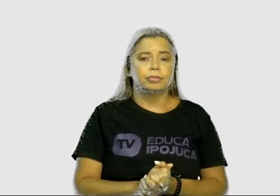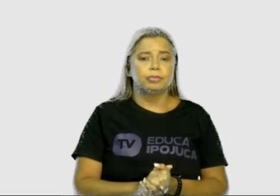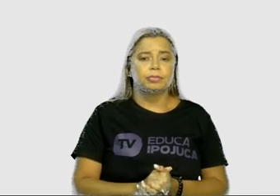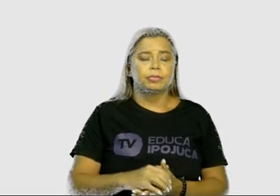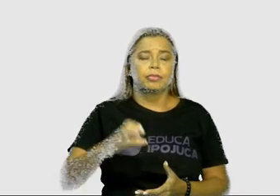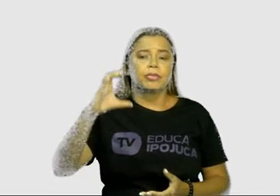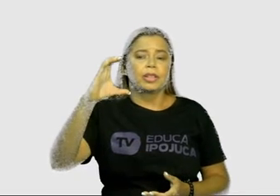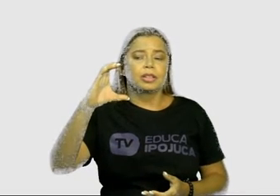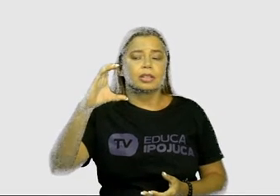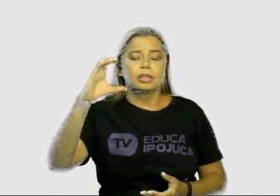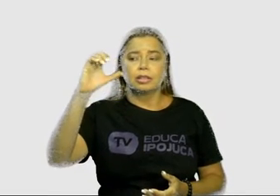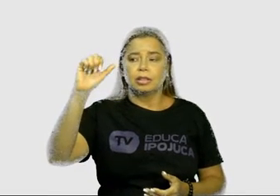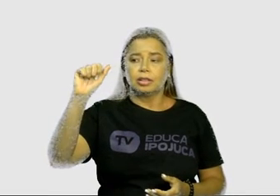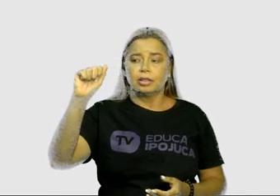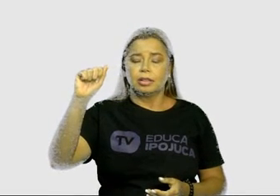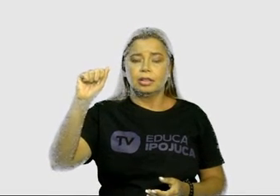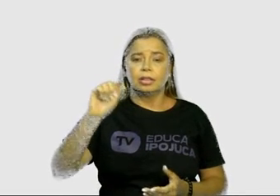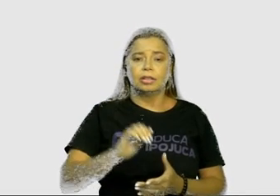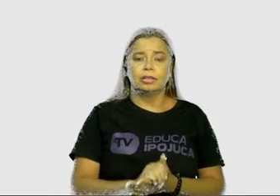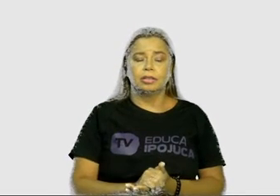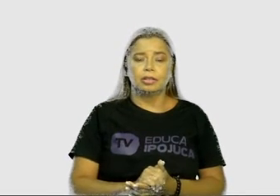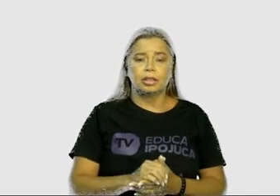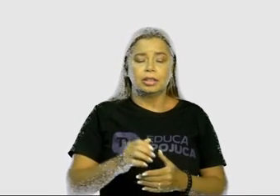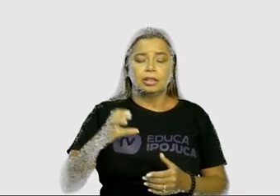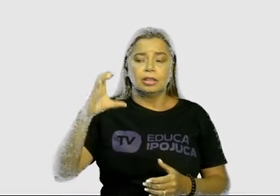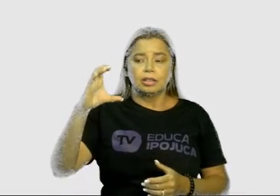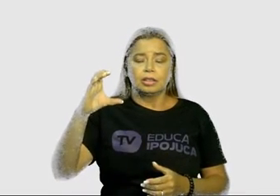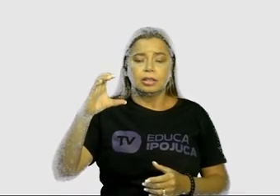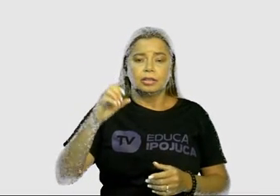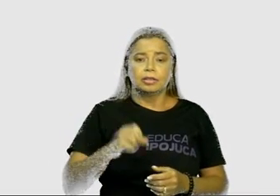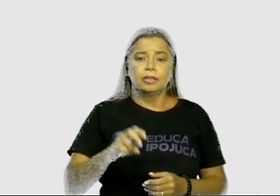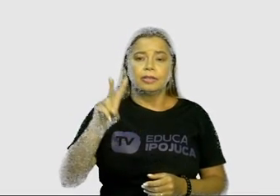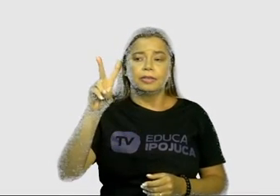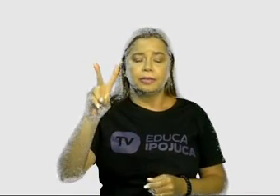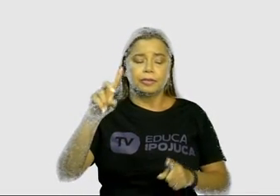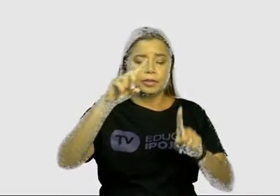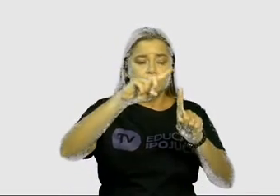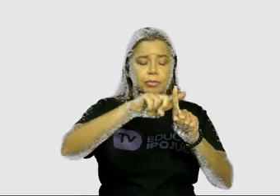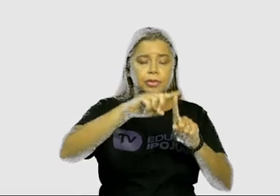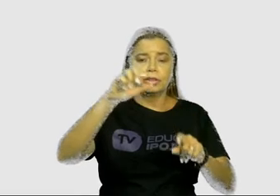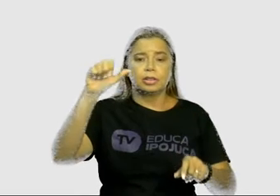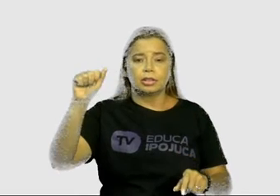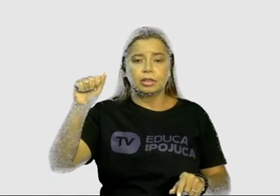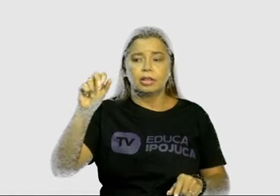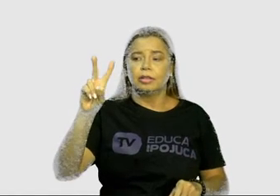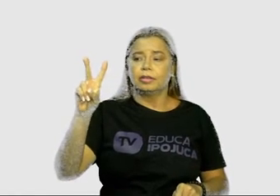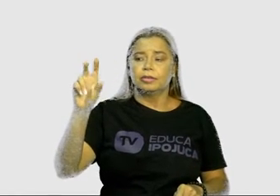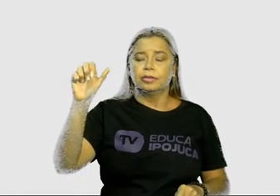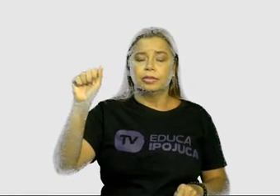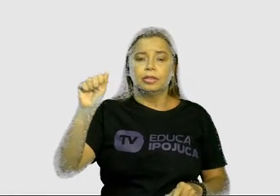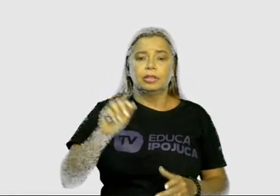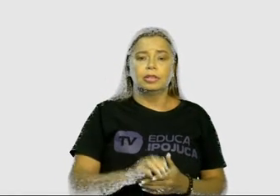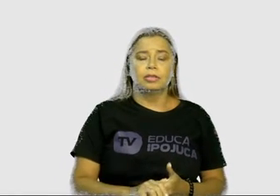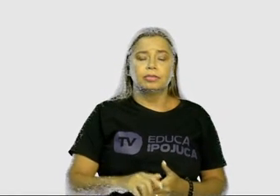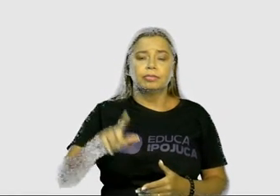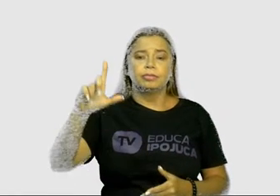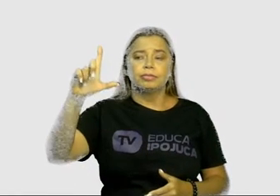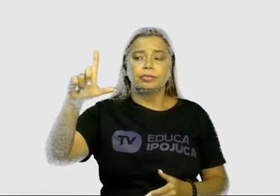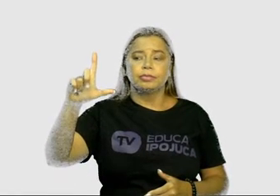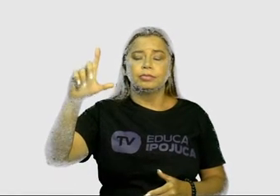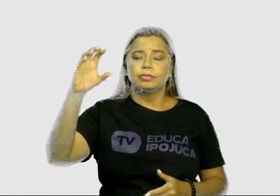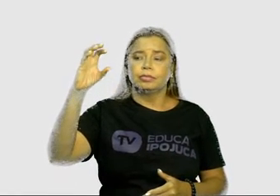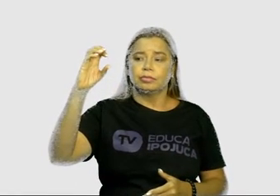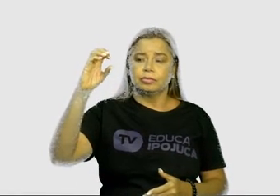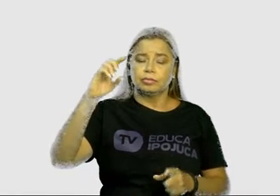mais A vai dar o quê? O? K. O V mais A vai dar o Vá. E o L mais O